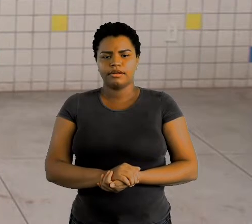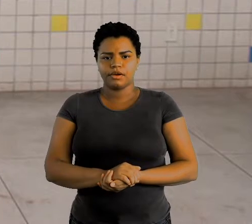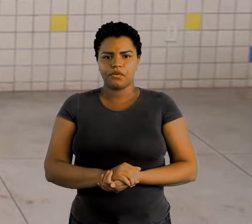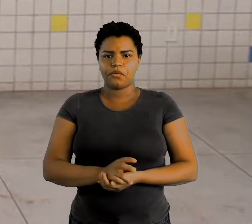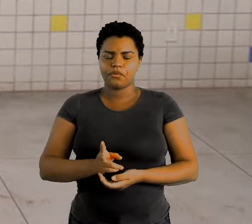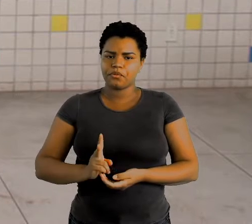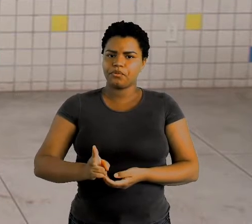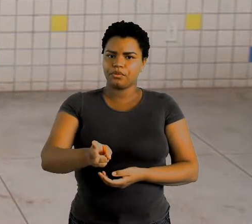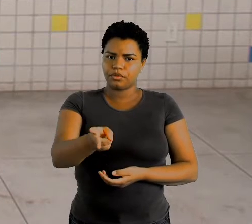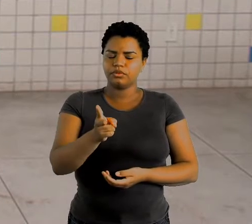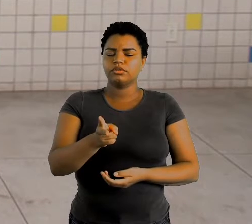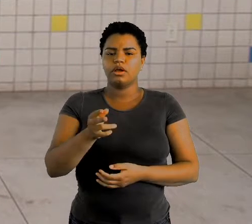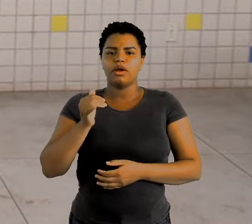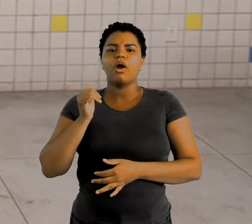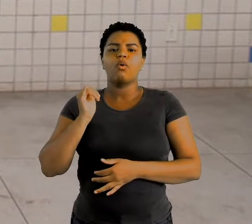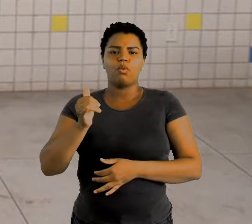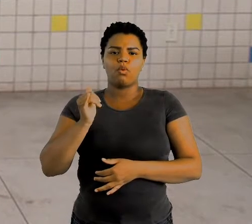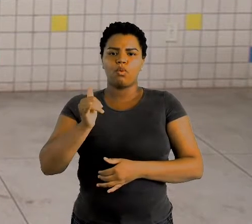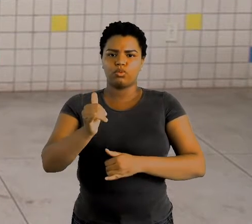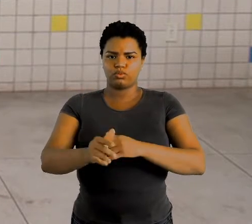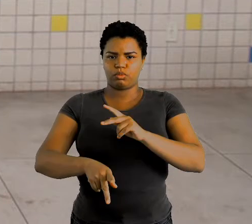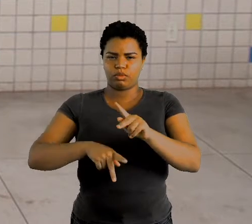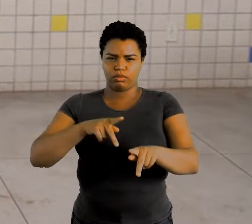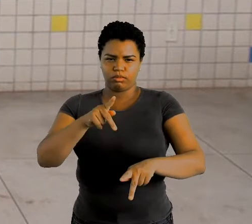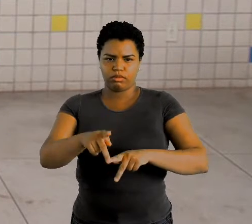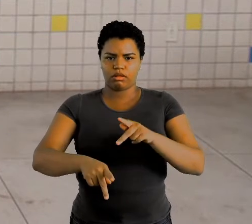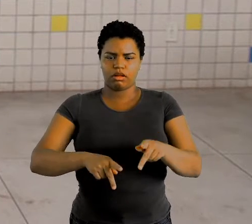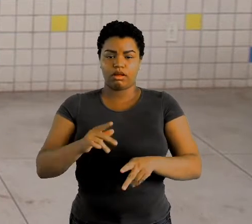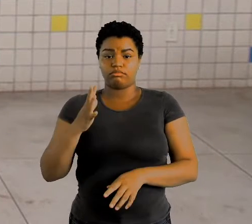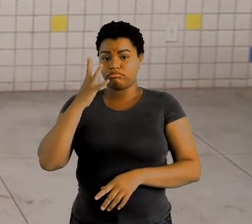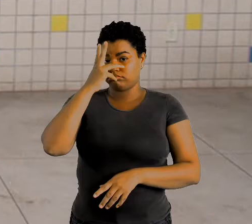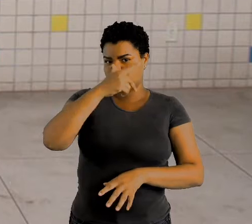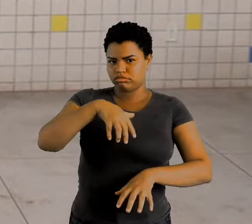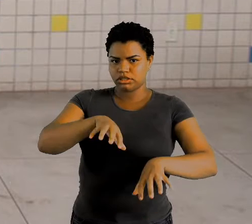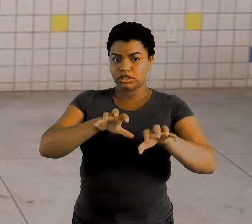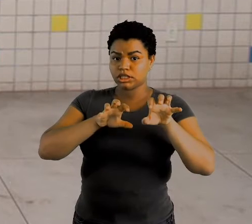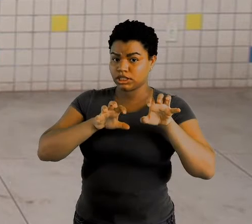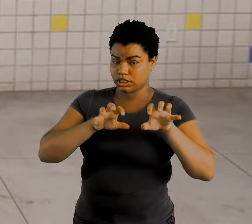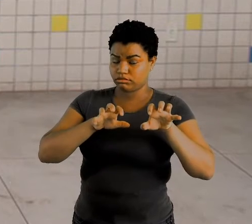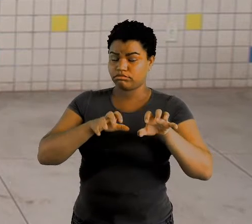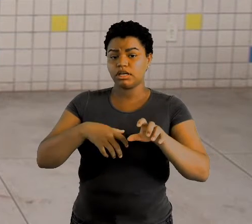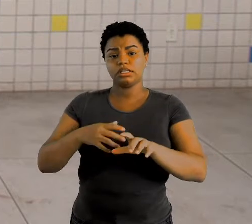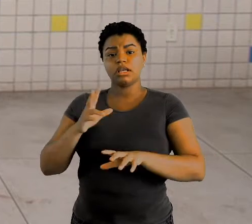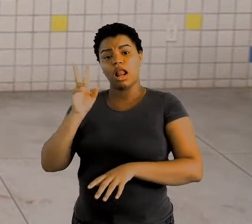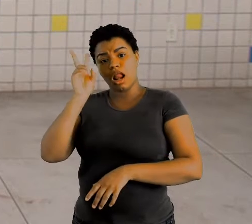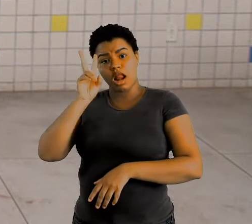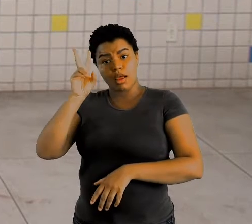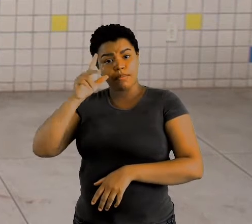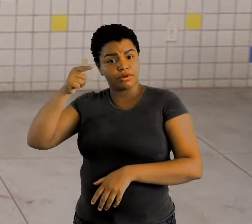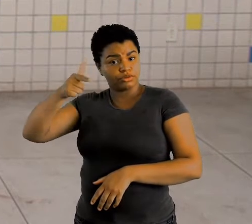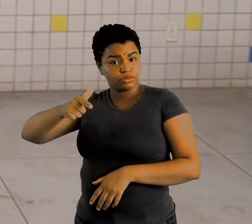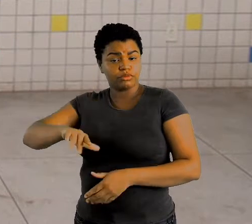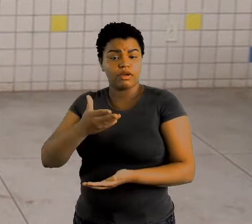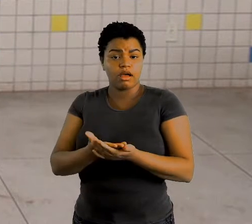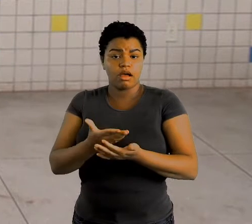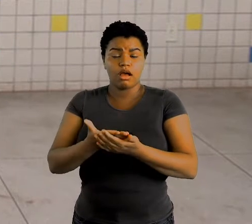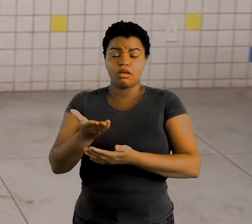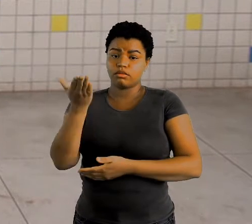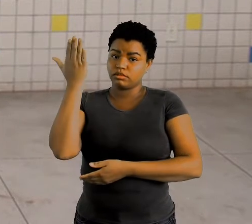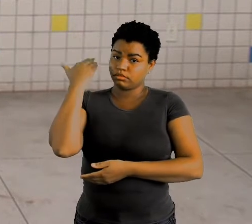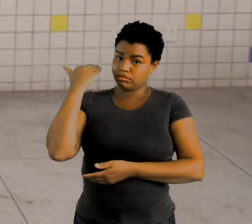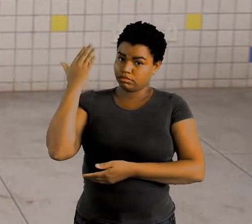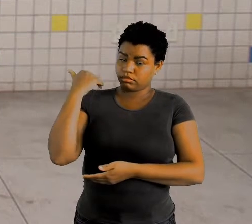popular a bela e a fera, só que relembrando o que a gente viu nas aulas anteriores